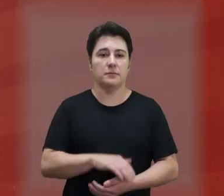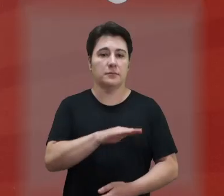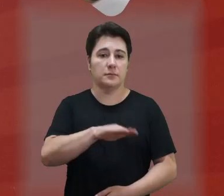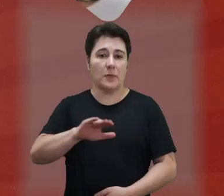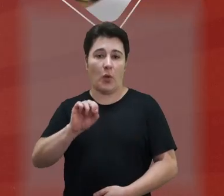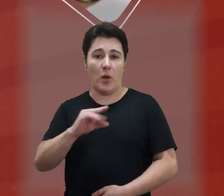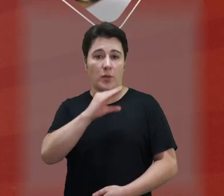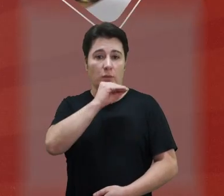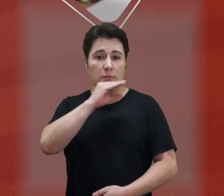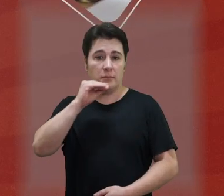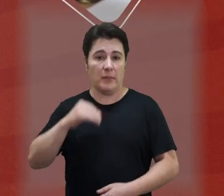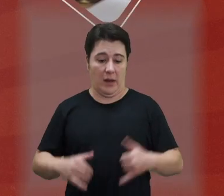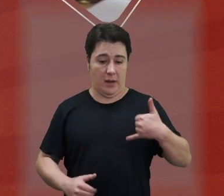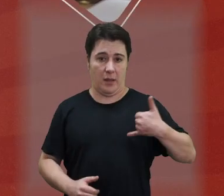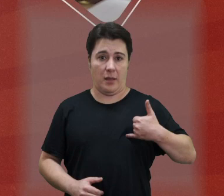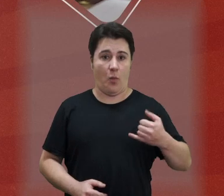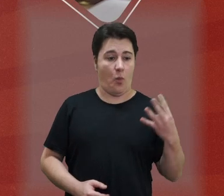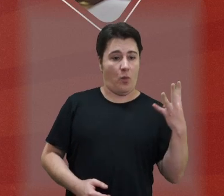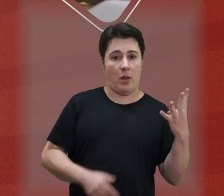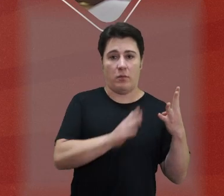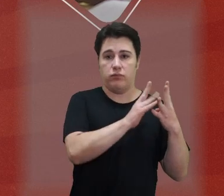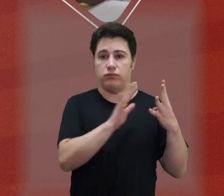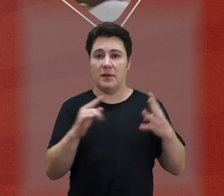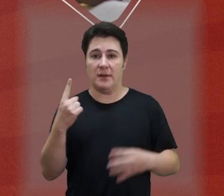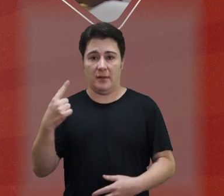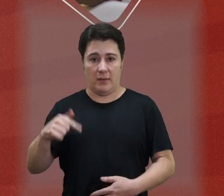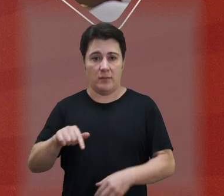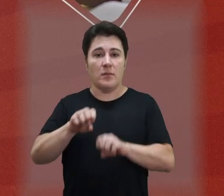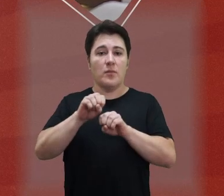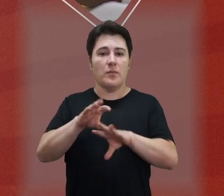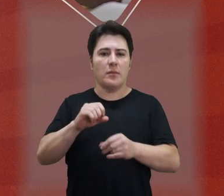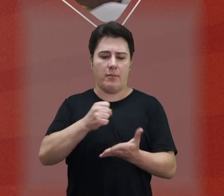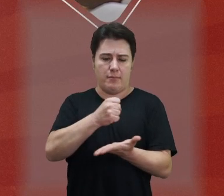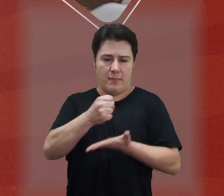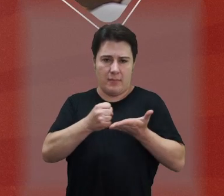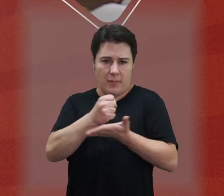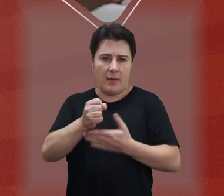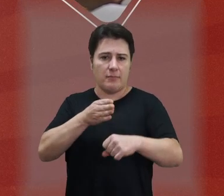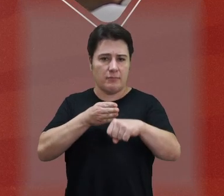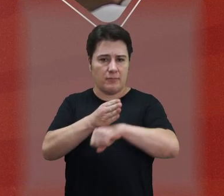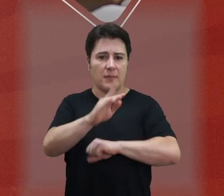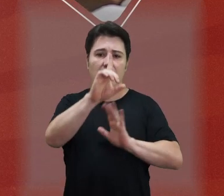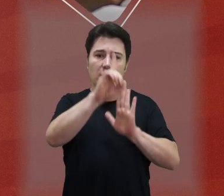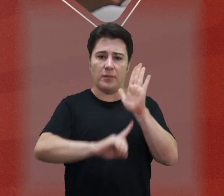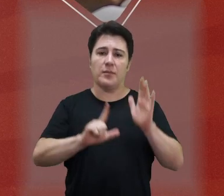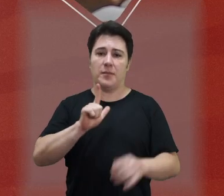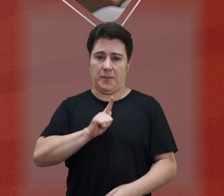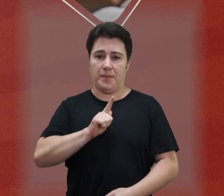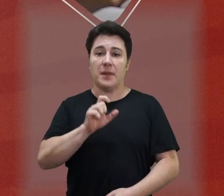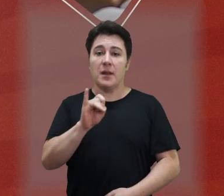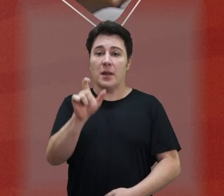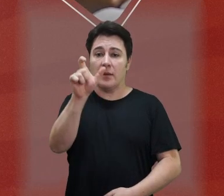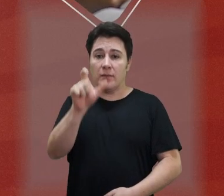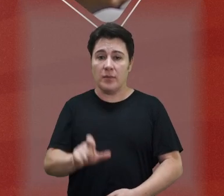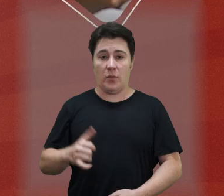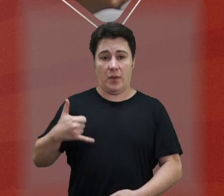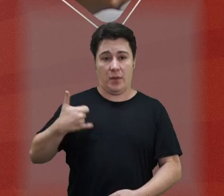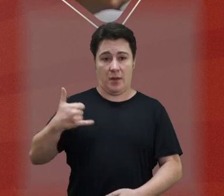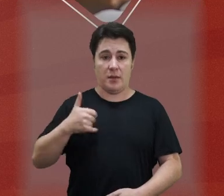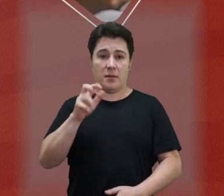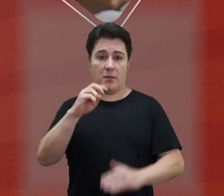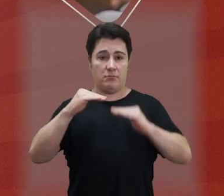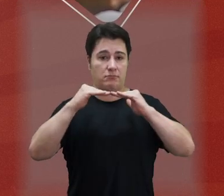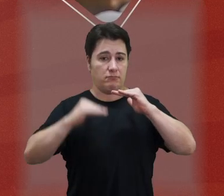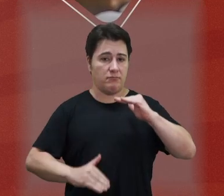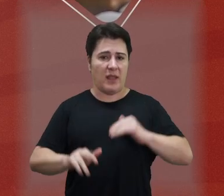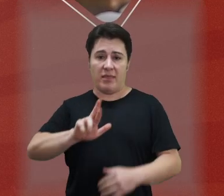Crianças e adolescentes dos 4 aos 17 anos têm direito à educação básica. Já os pequenos de